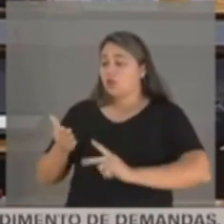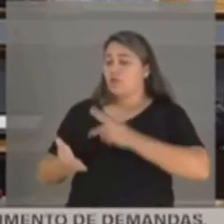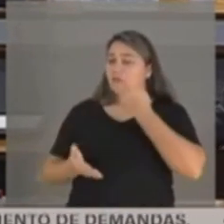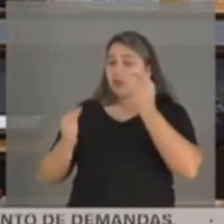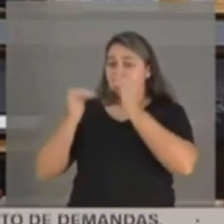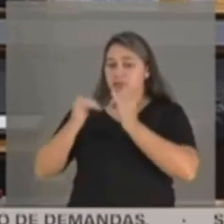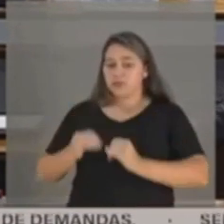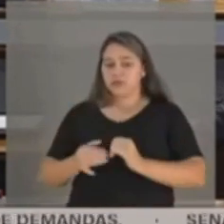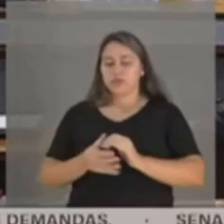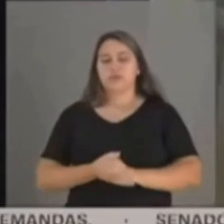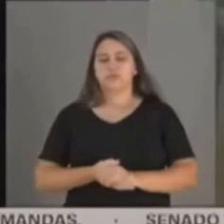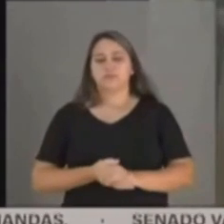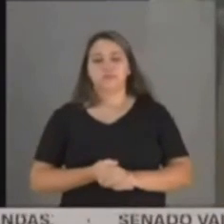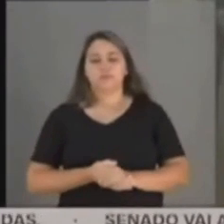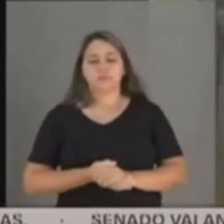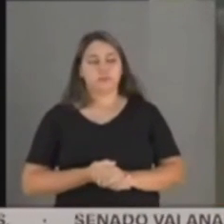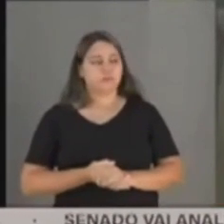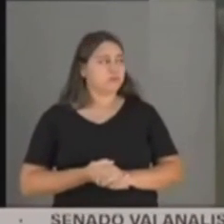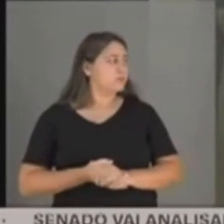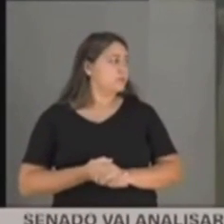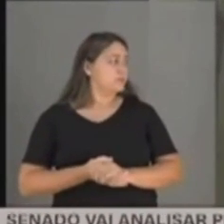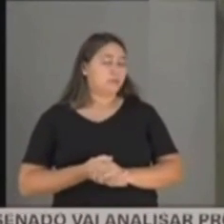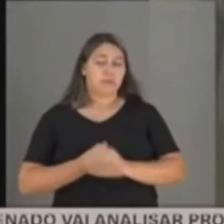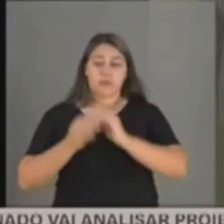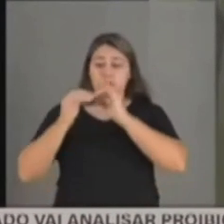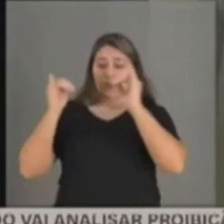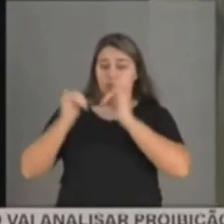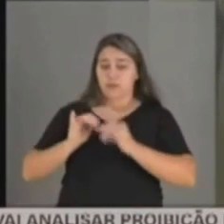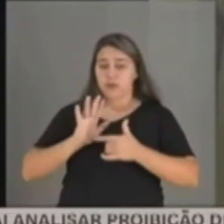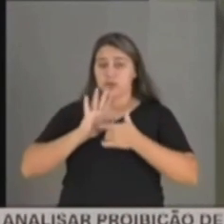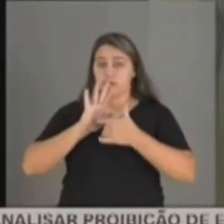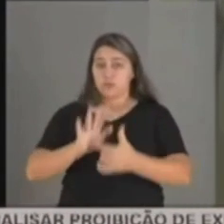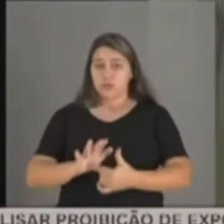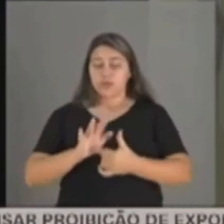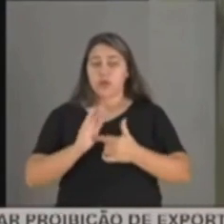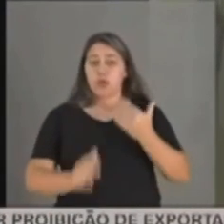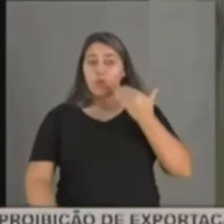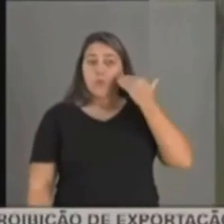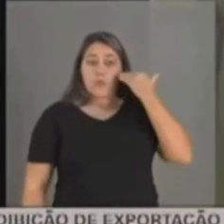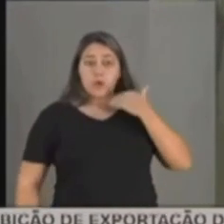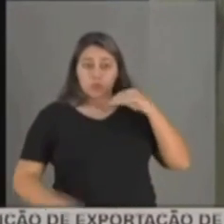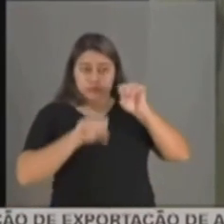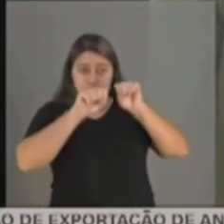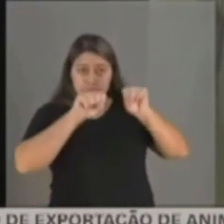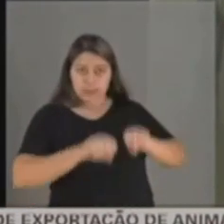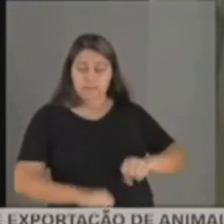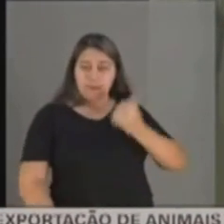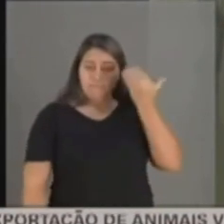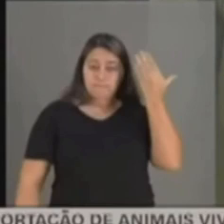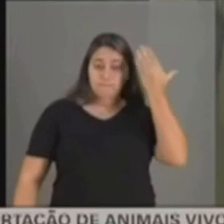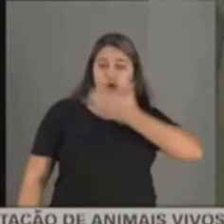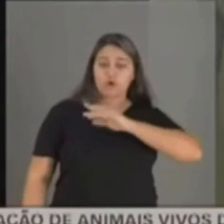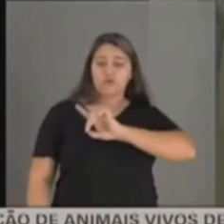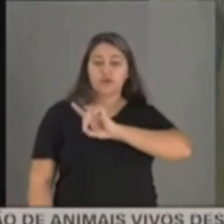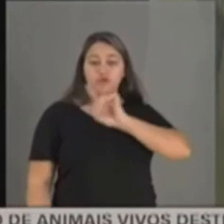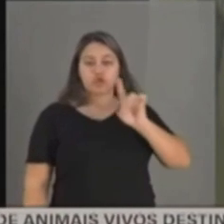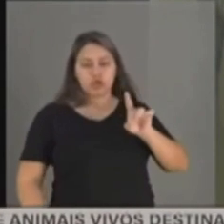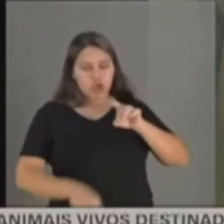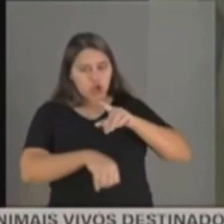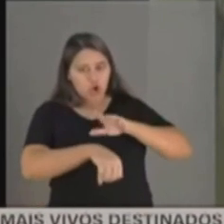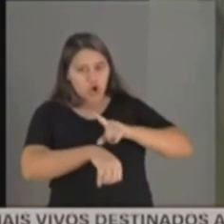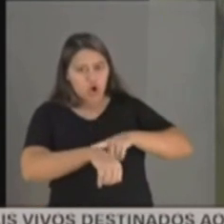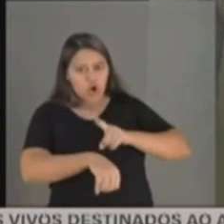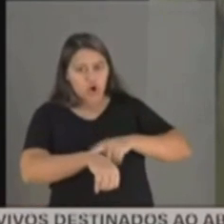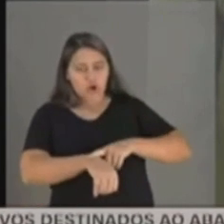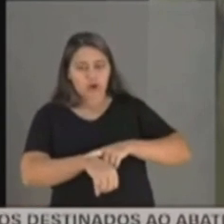São imagens reveladas pelo sistema de bancos que comprovam que no dia e na hora